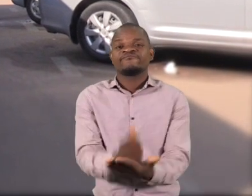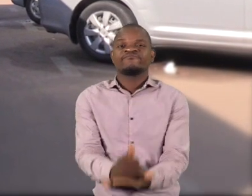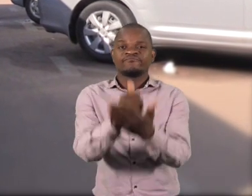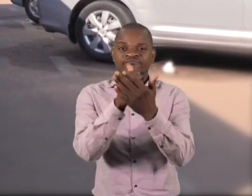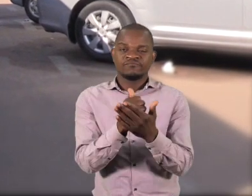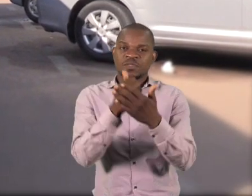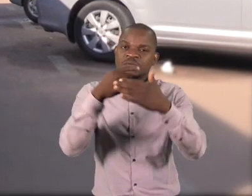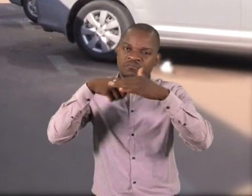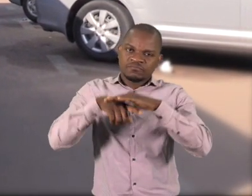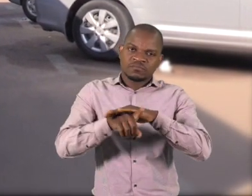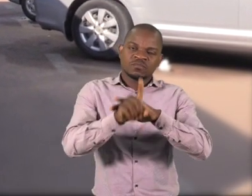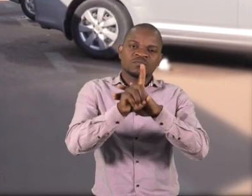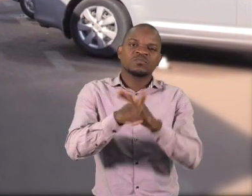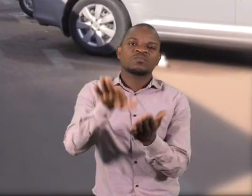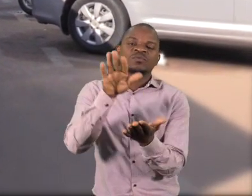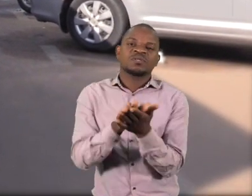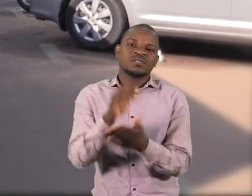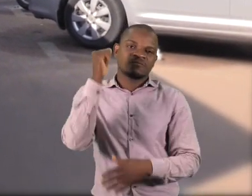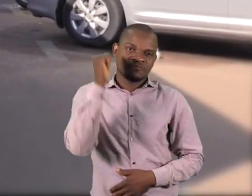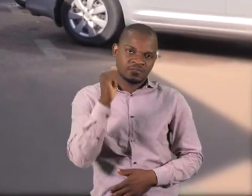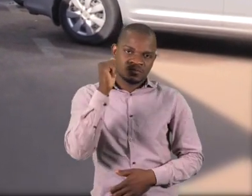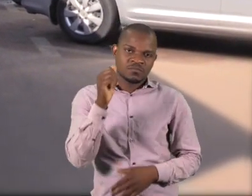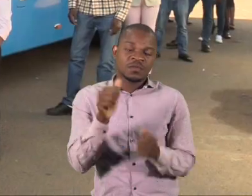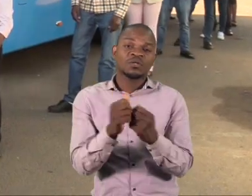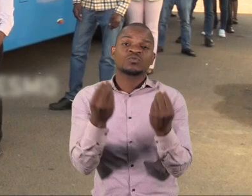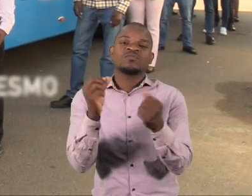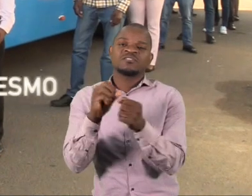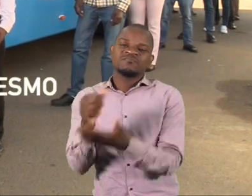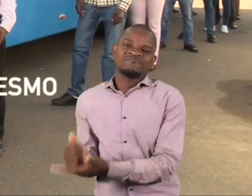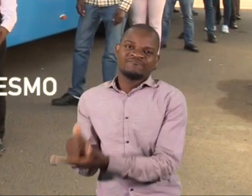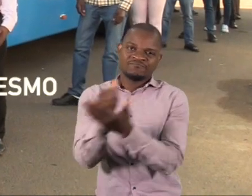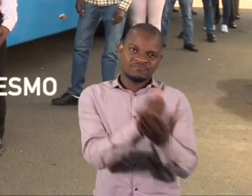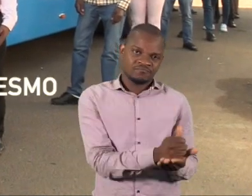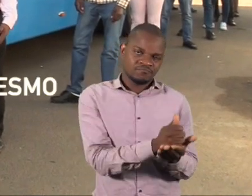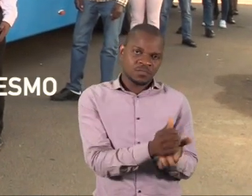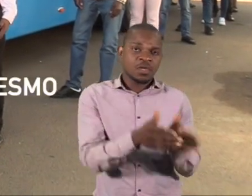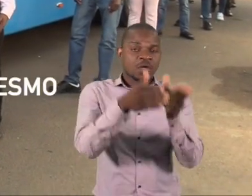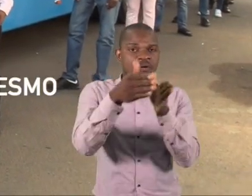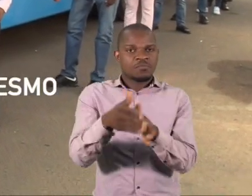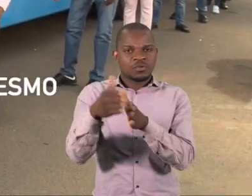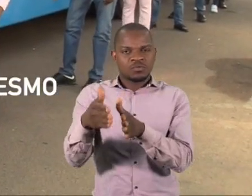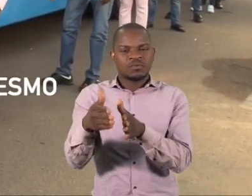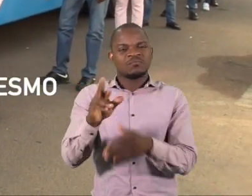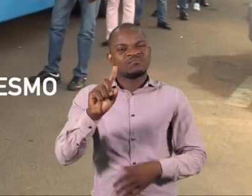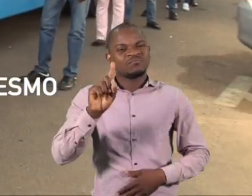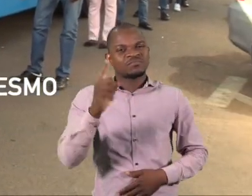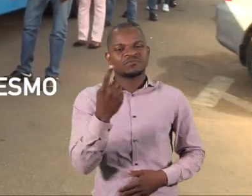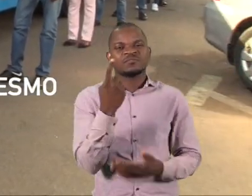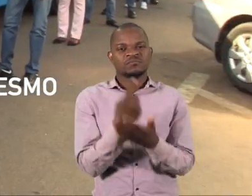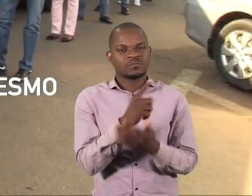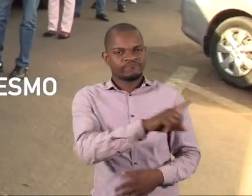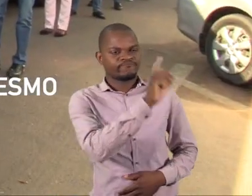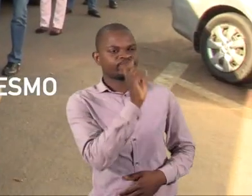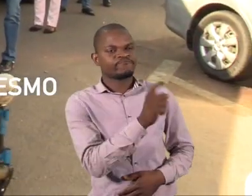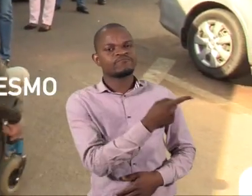apoio adicional para entrar e sair da viatura. Para apoiar um passageiro com deficiência, o cobrador ou outra pessoa de apoio